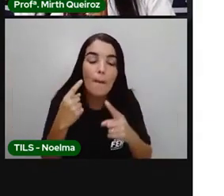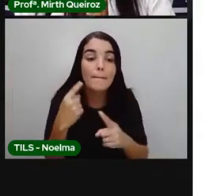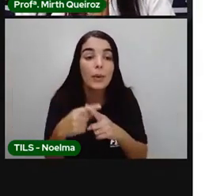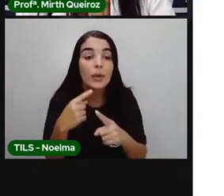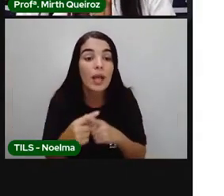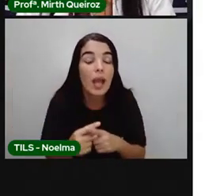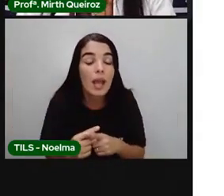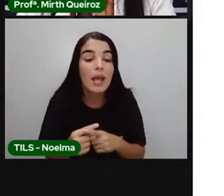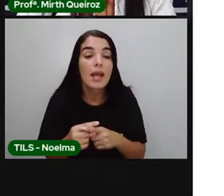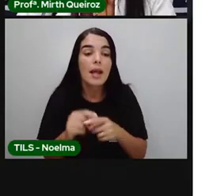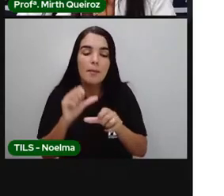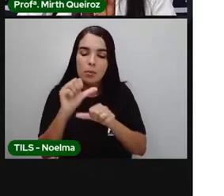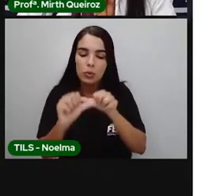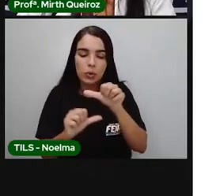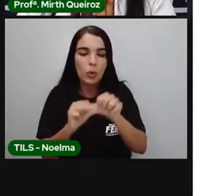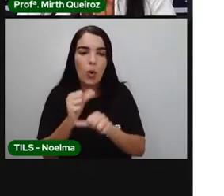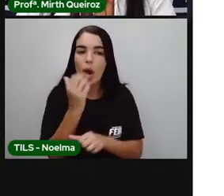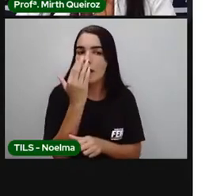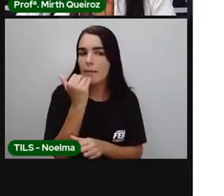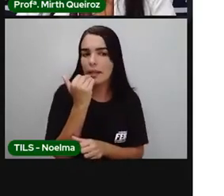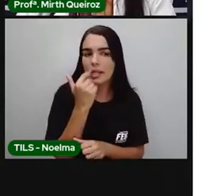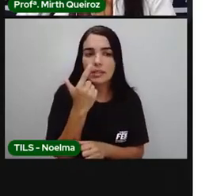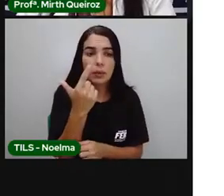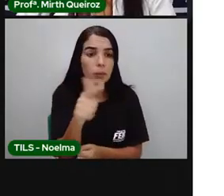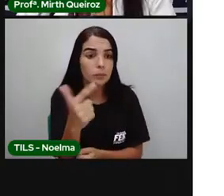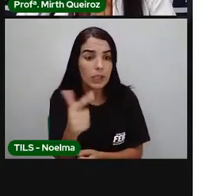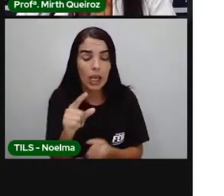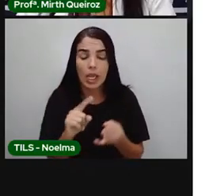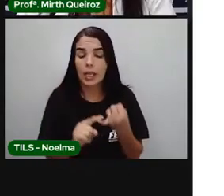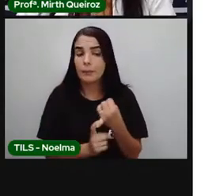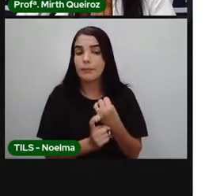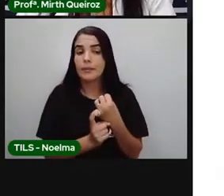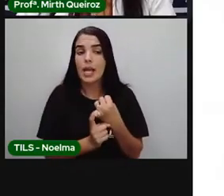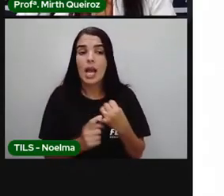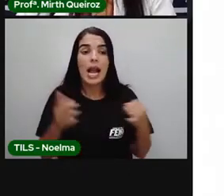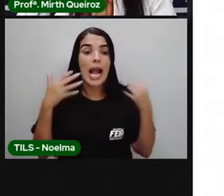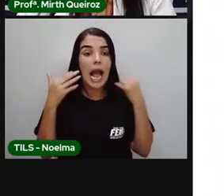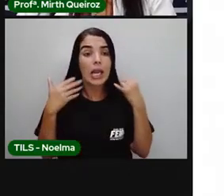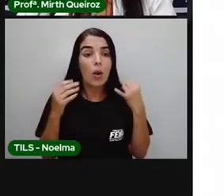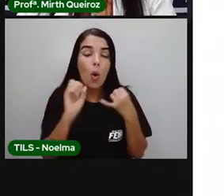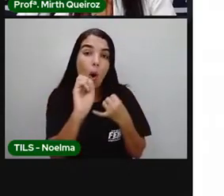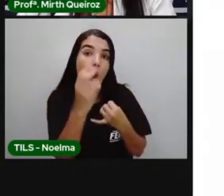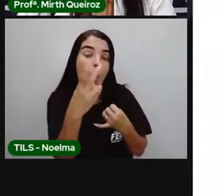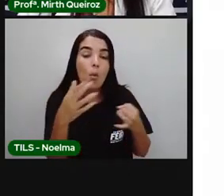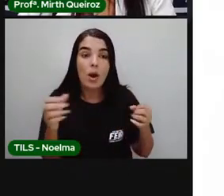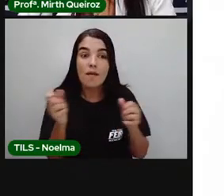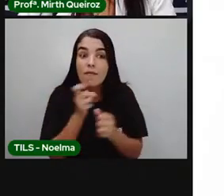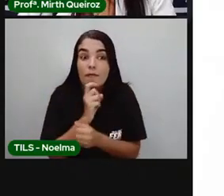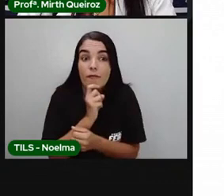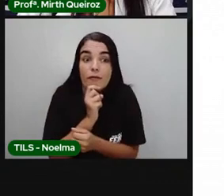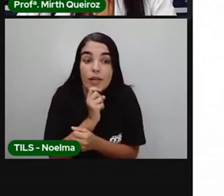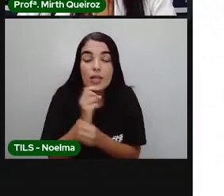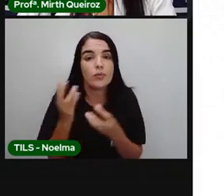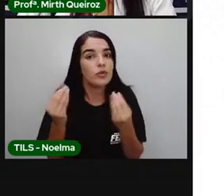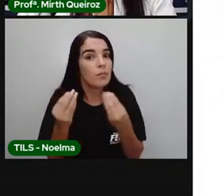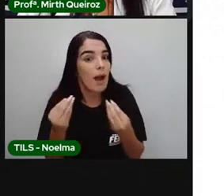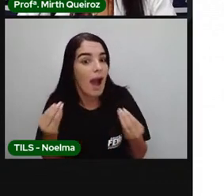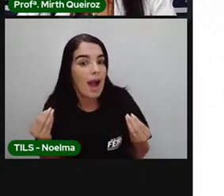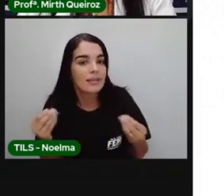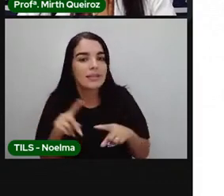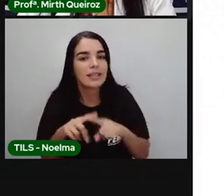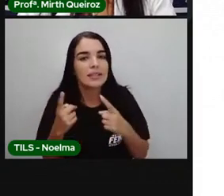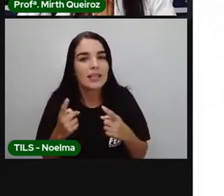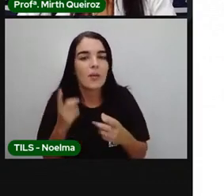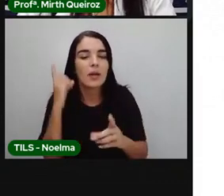a alimentação. Então, elas vão para outro local, onde o clima seja mais favorável. E também, consequentemente, elas